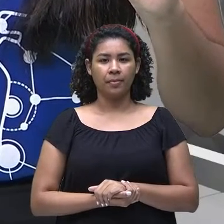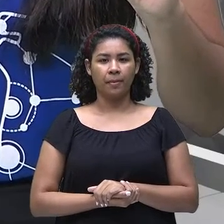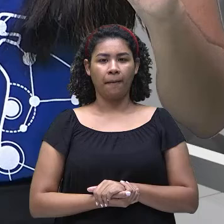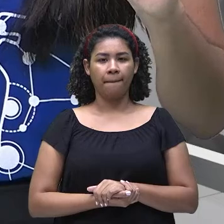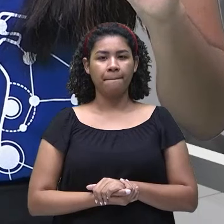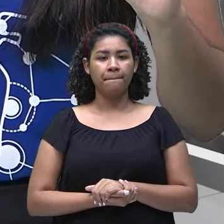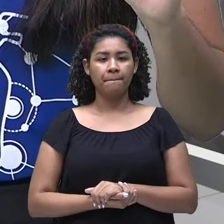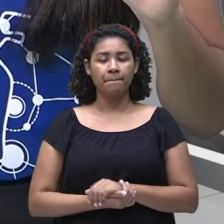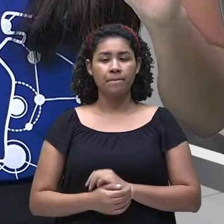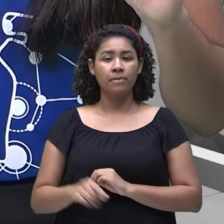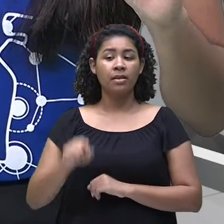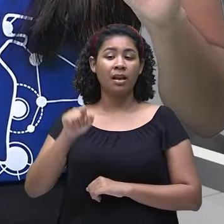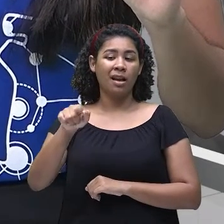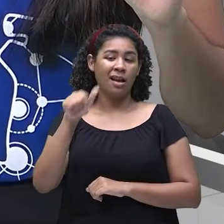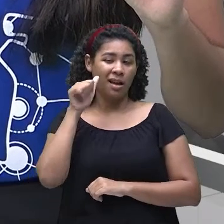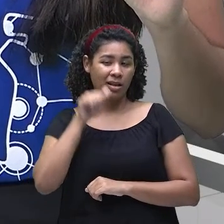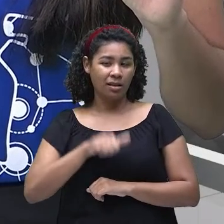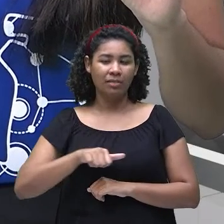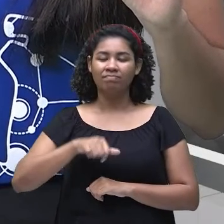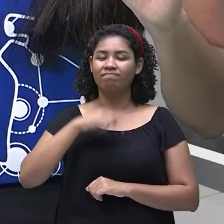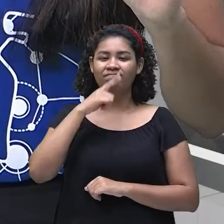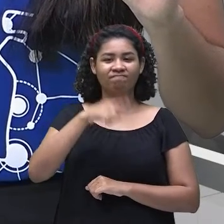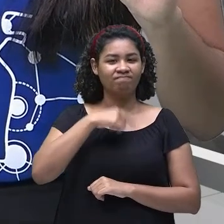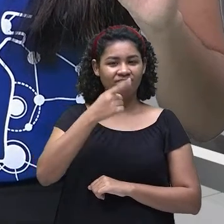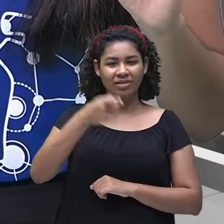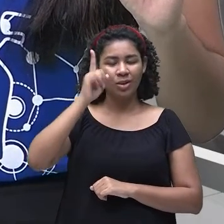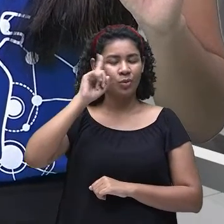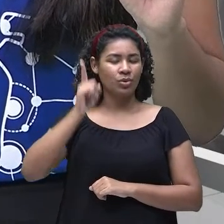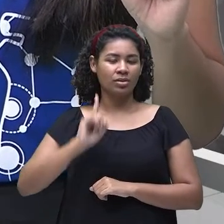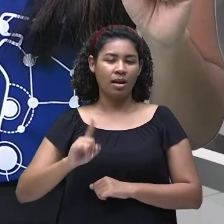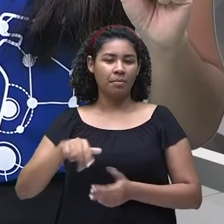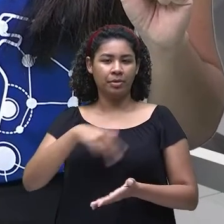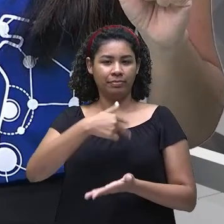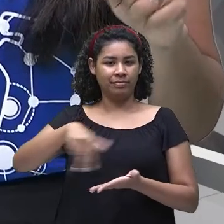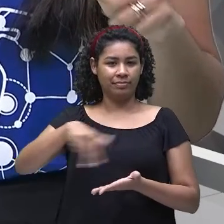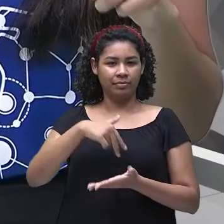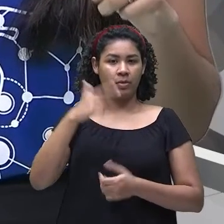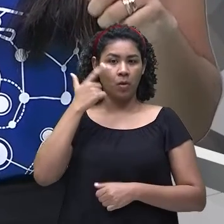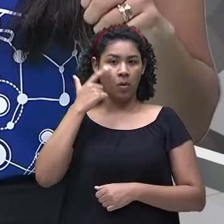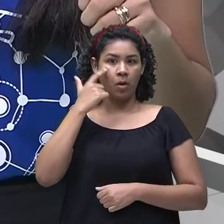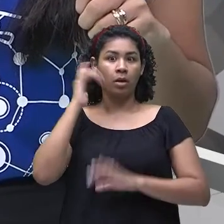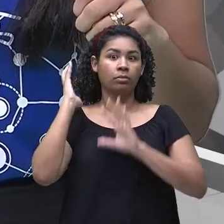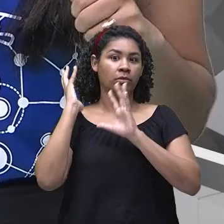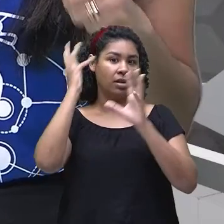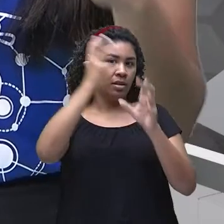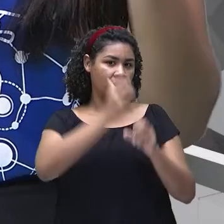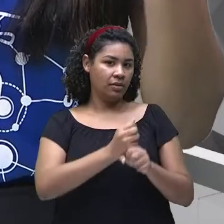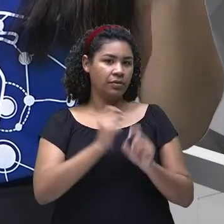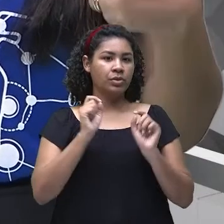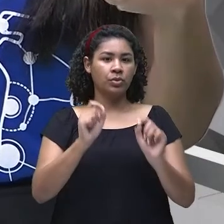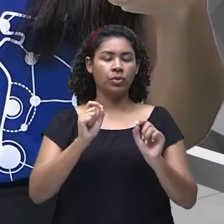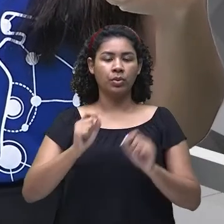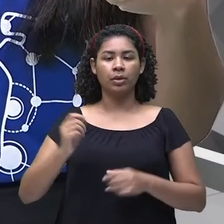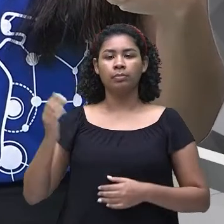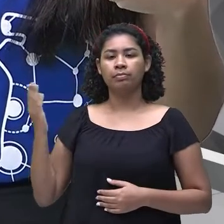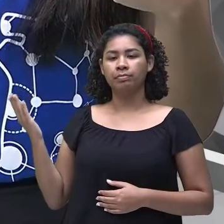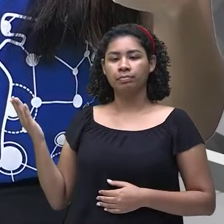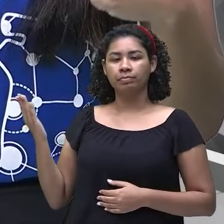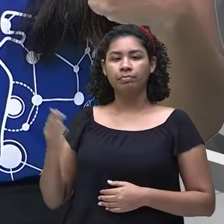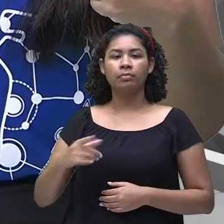não consegue, ela não sabe dançar. Então, só pra gente revisar. I can't dance, a forma